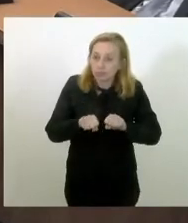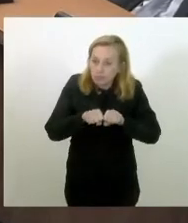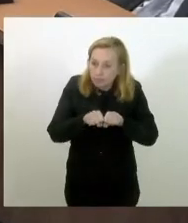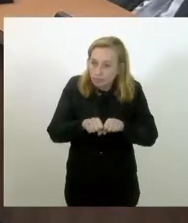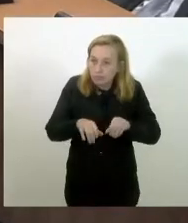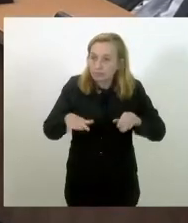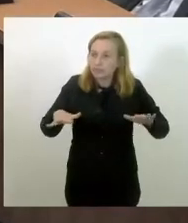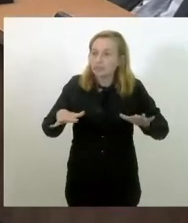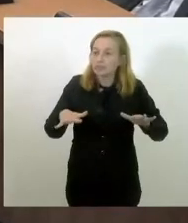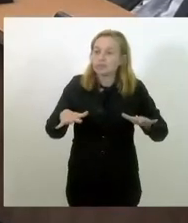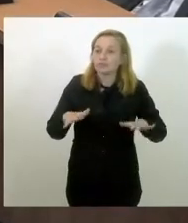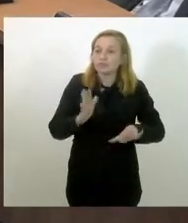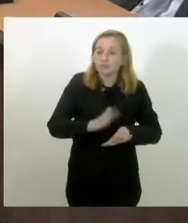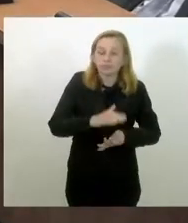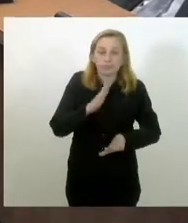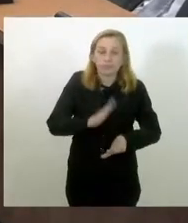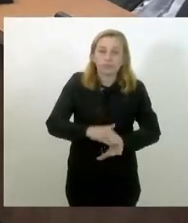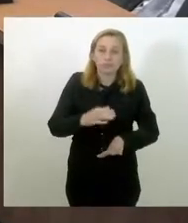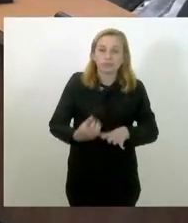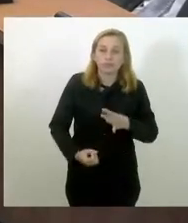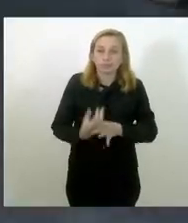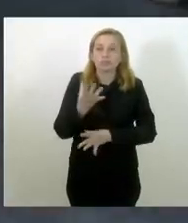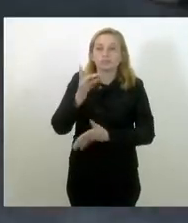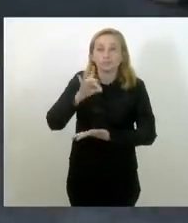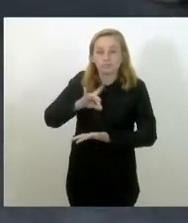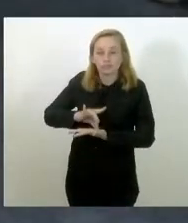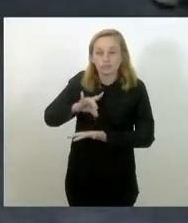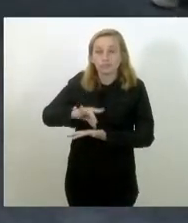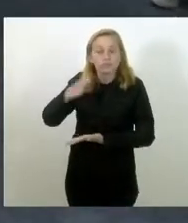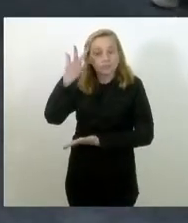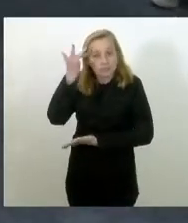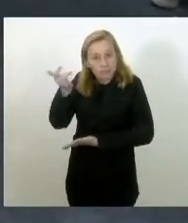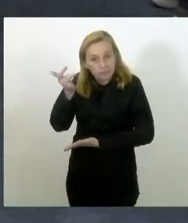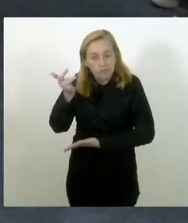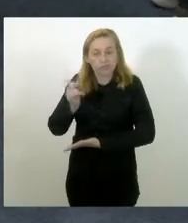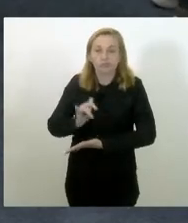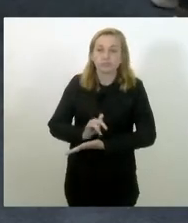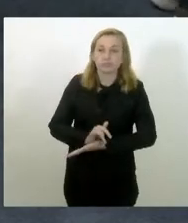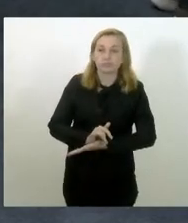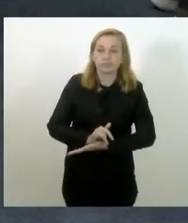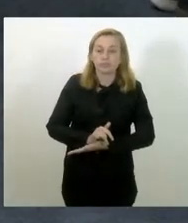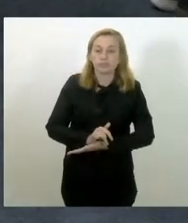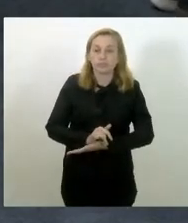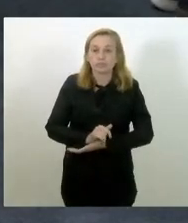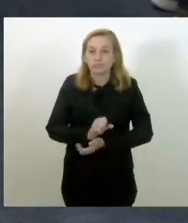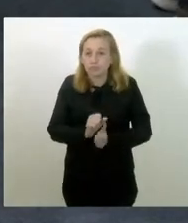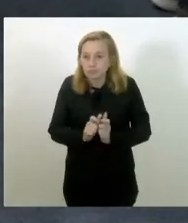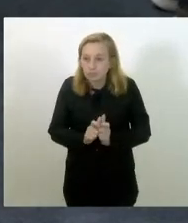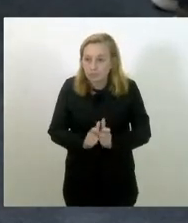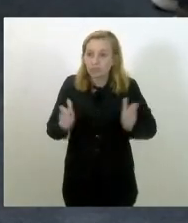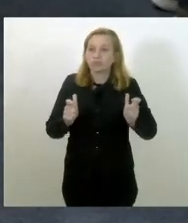cada vez mais e produzir realmente amanhã, quem sabe, um grande